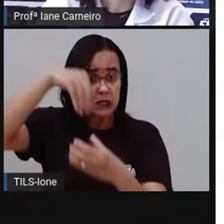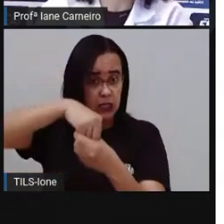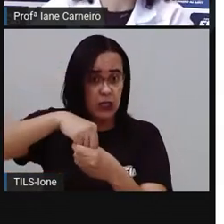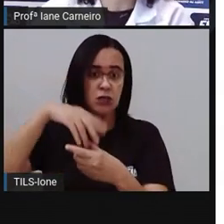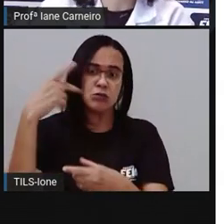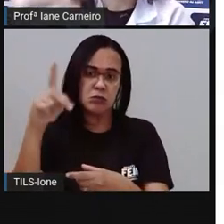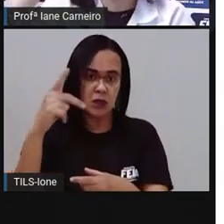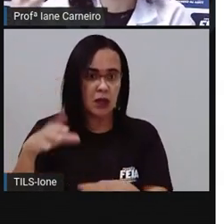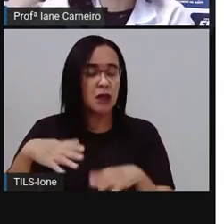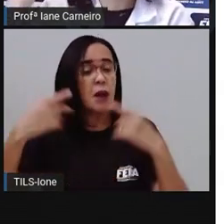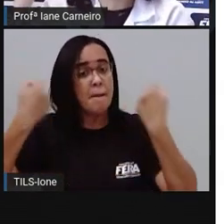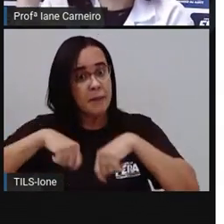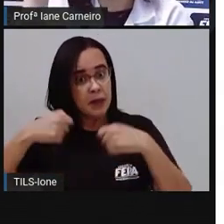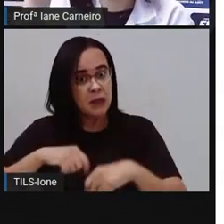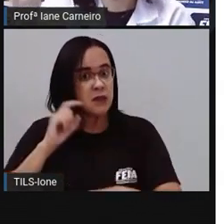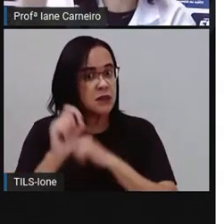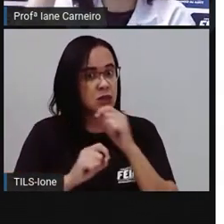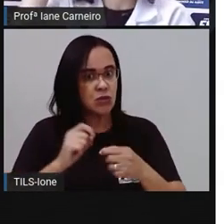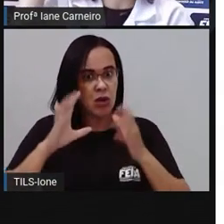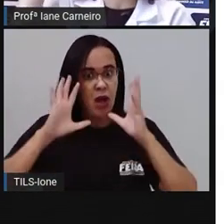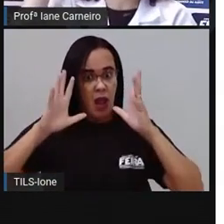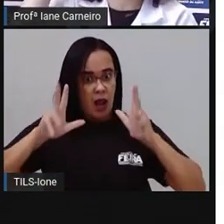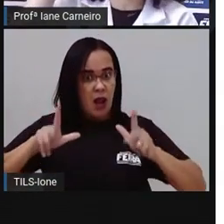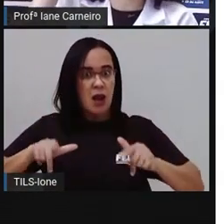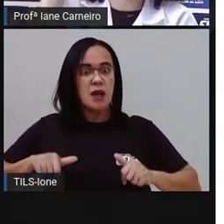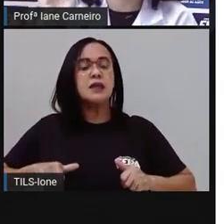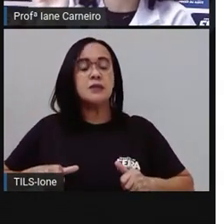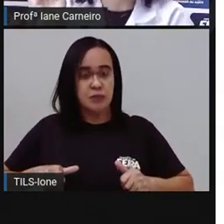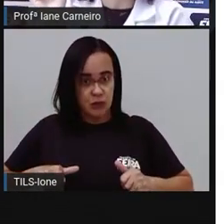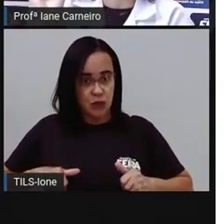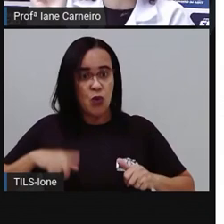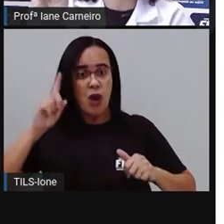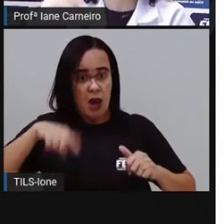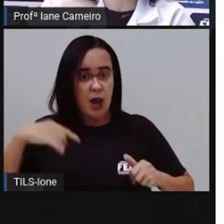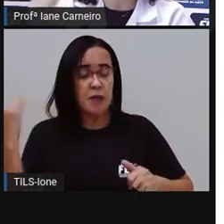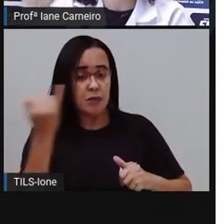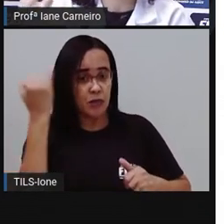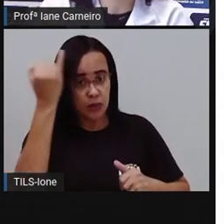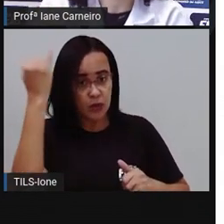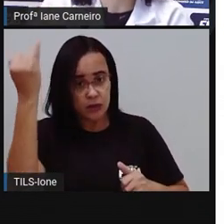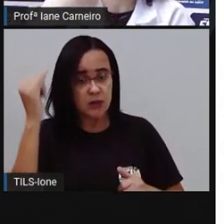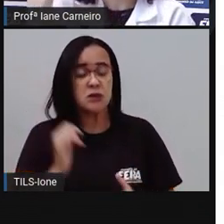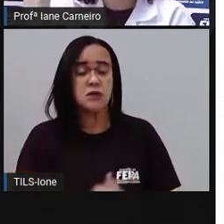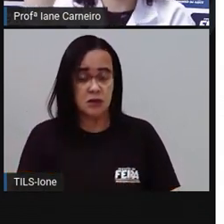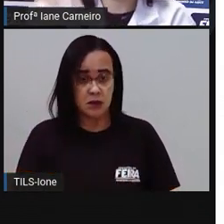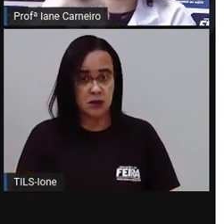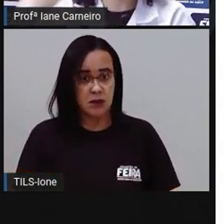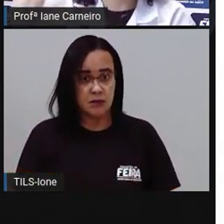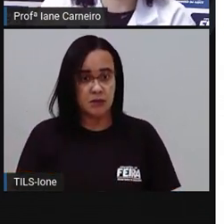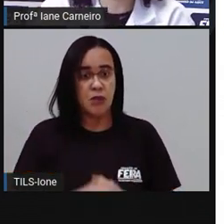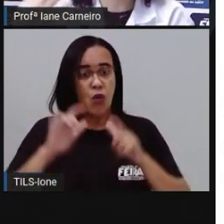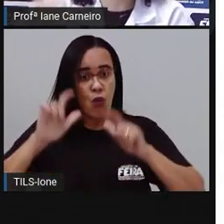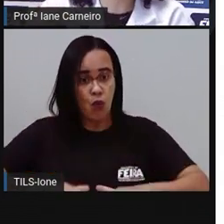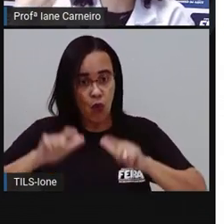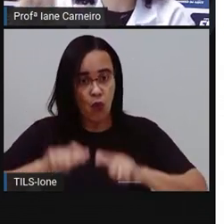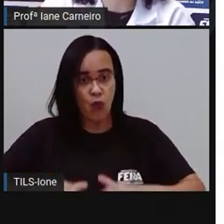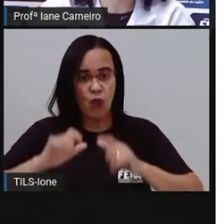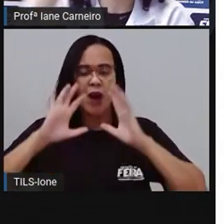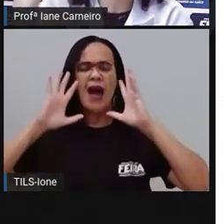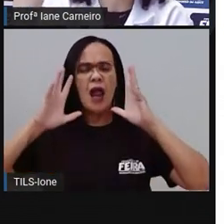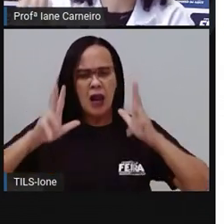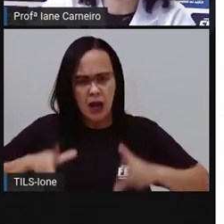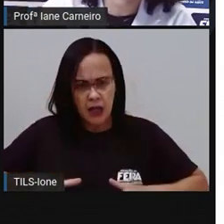limpo, porque é lá onde todo mundo deixa a sujeirinha do corpo lá, né? Então, tem que ser um ambiente que a gente tenha que manter